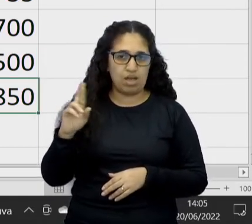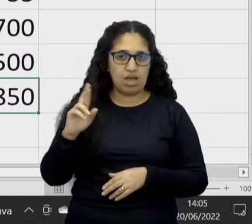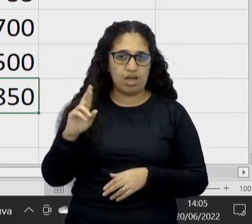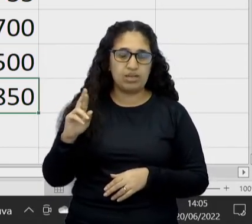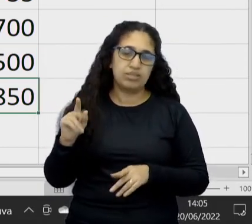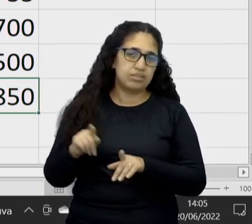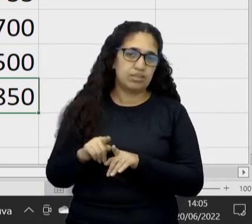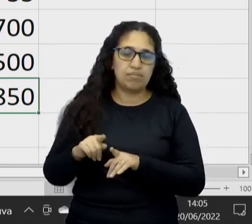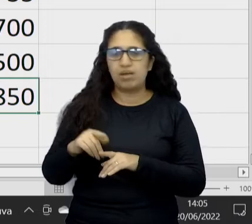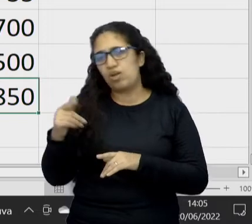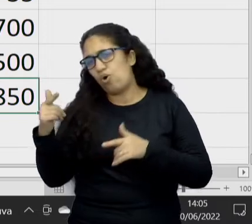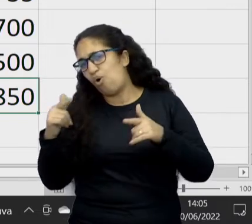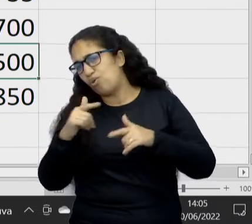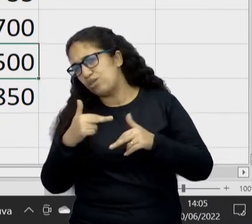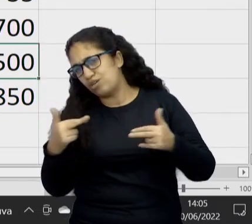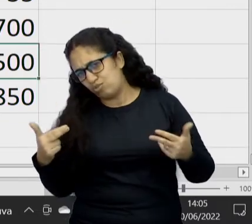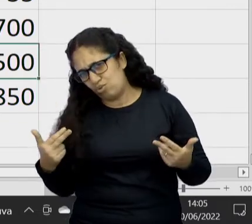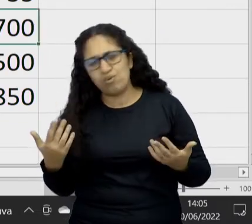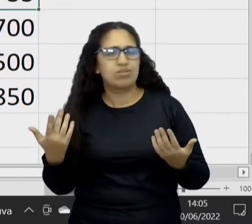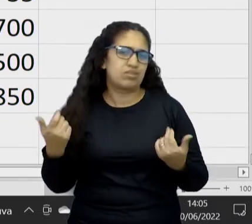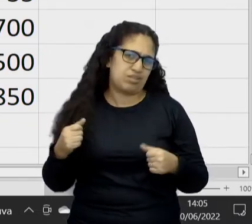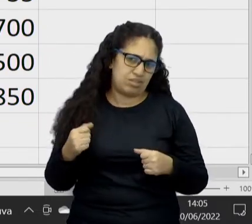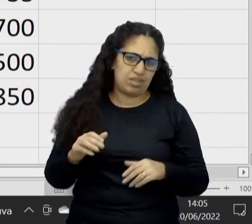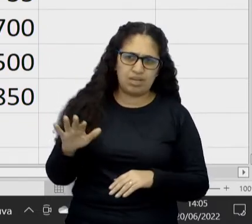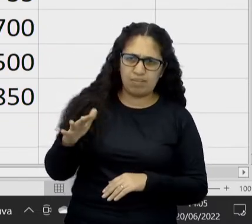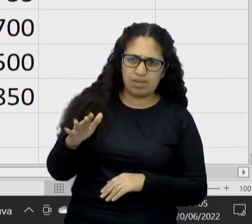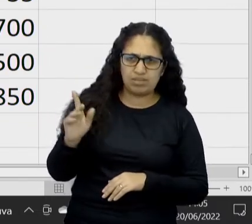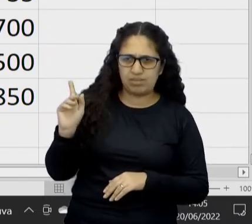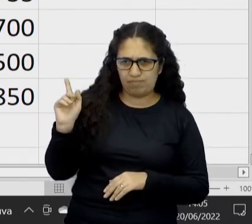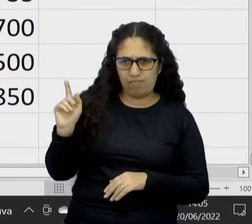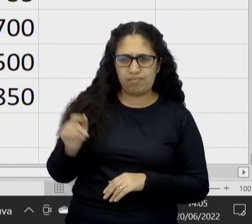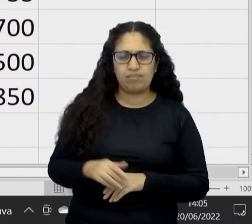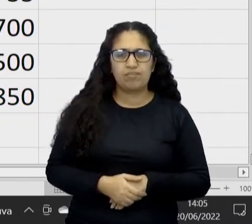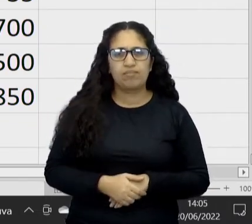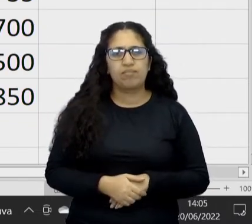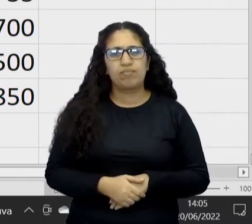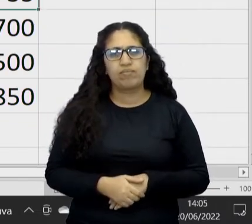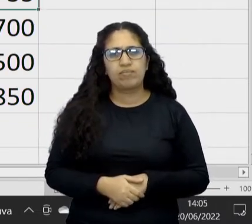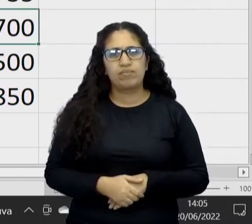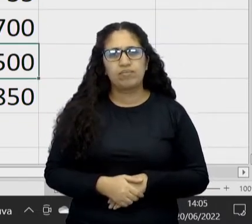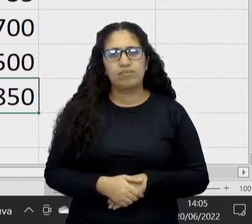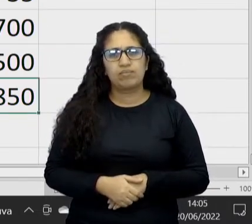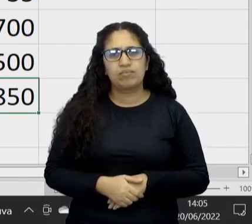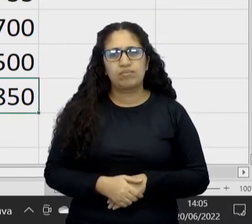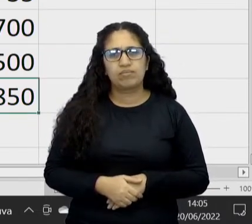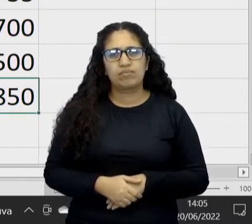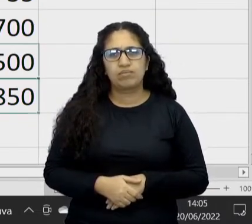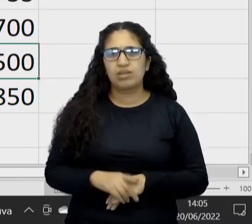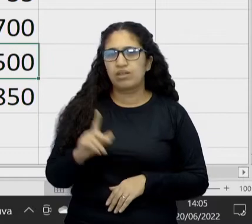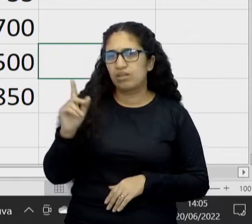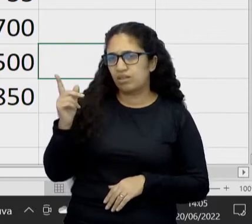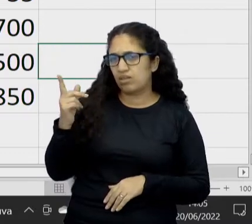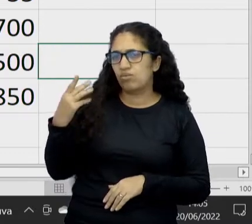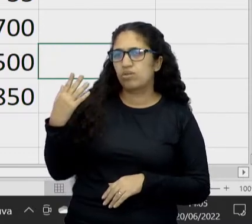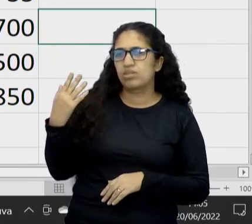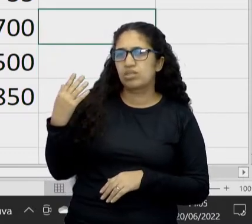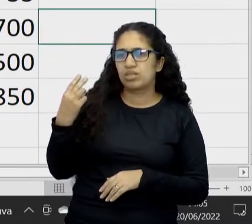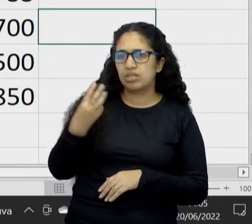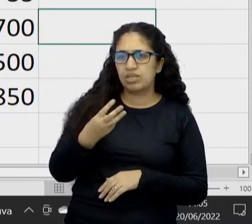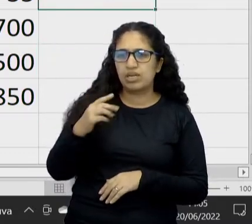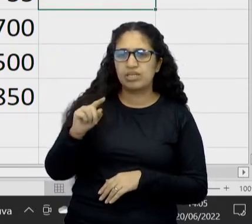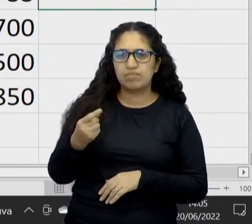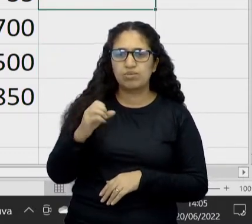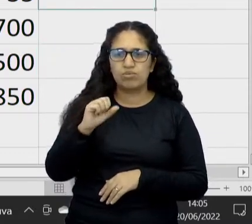lazerzinho que tem, alguma coisinha que tem, tá nesses 500 reais. Então, a gente tem aí esse gasto de 3.850,